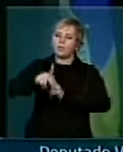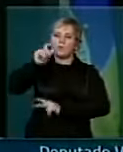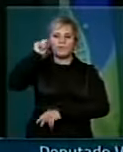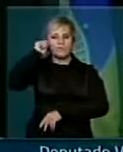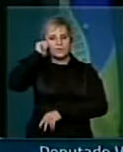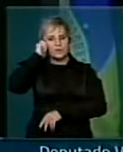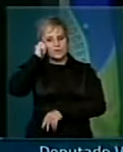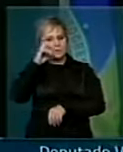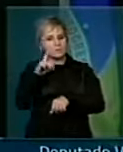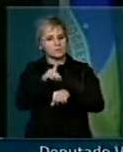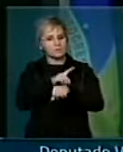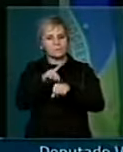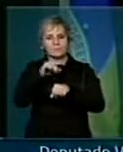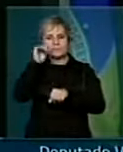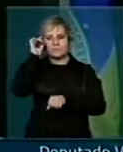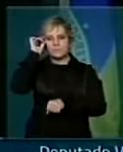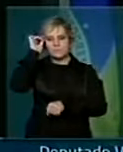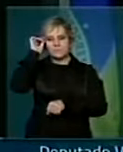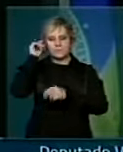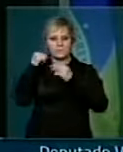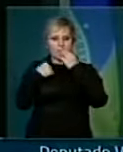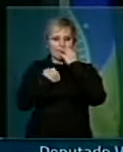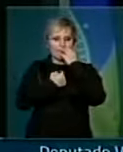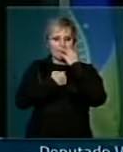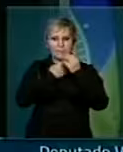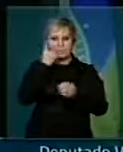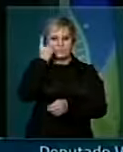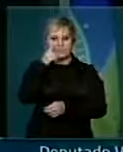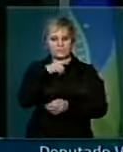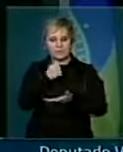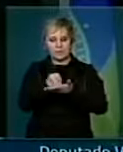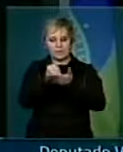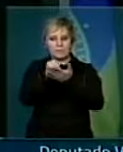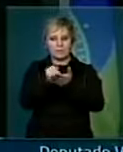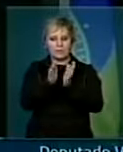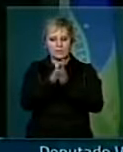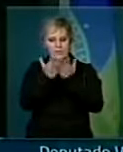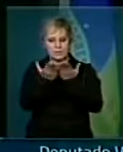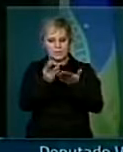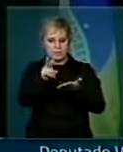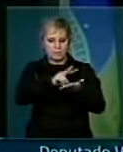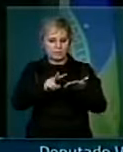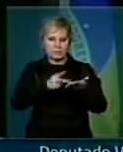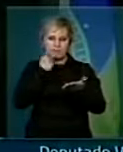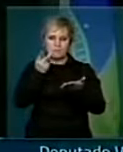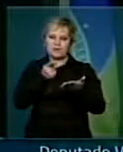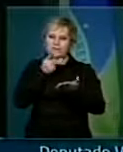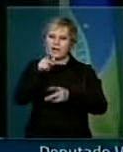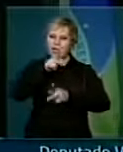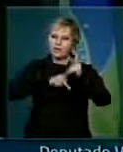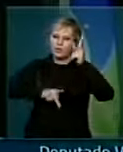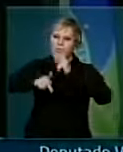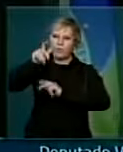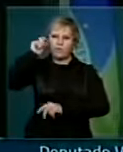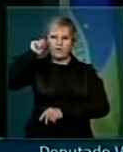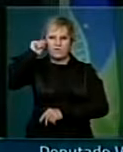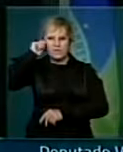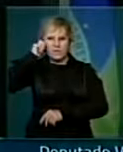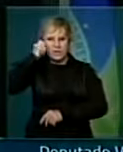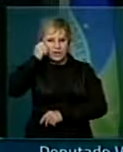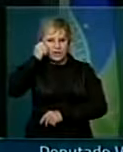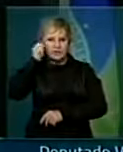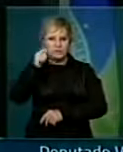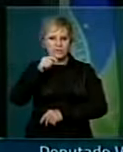deputado Marcos Feliciano, se baseou na Bíblia para dizer que o povo africano, que o continente africano